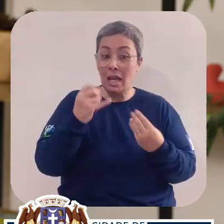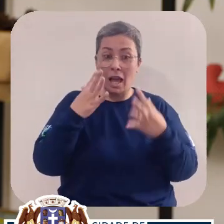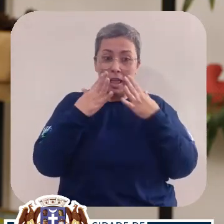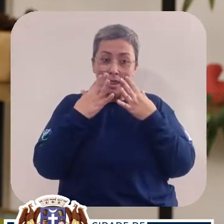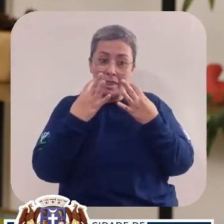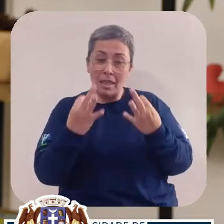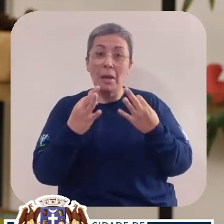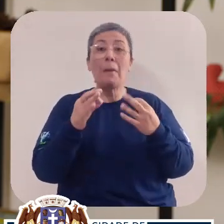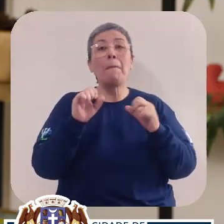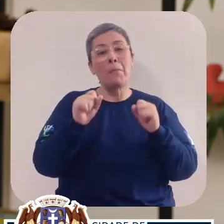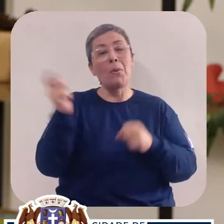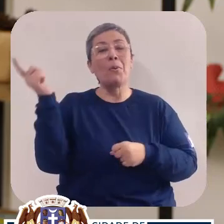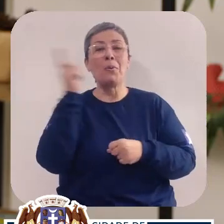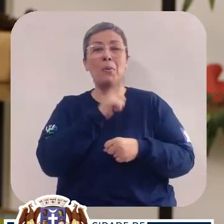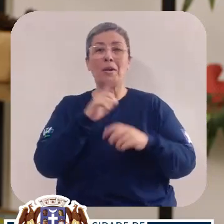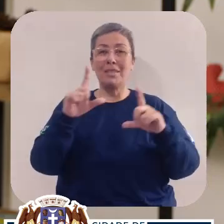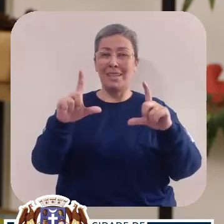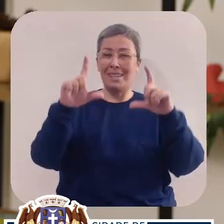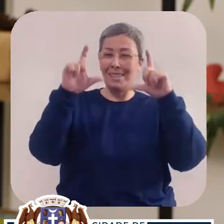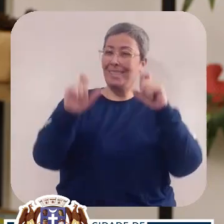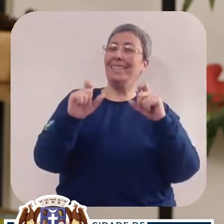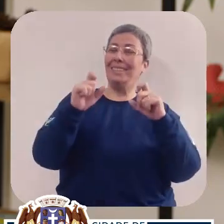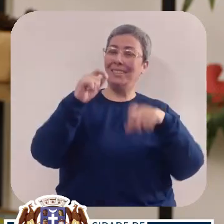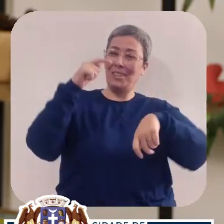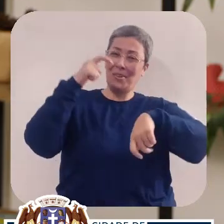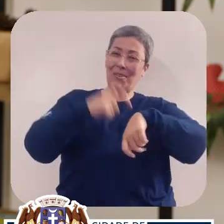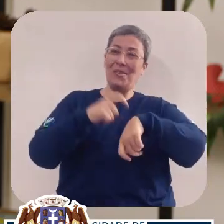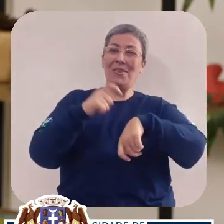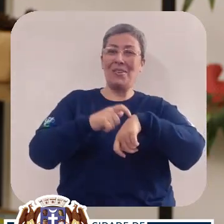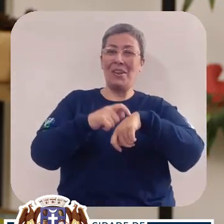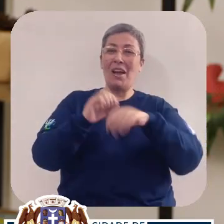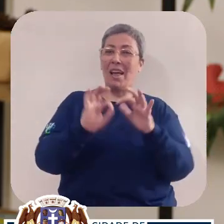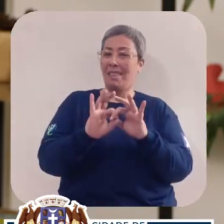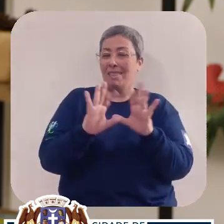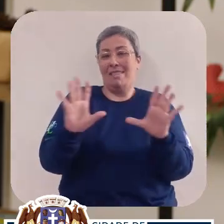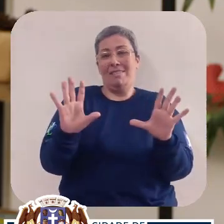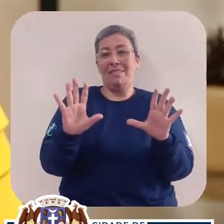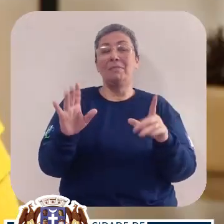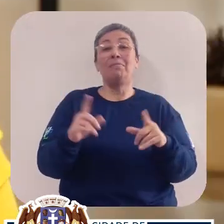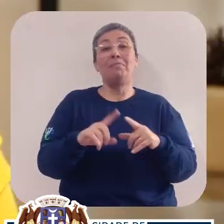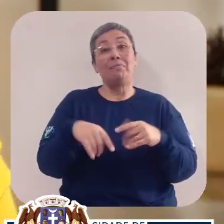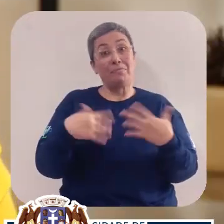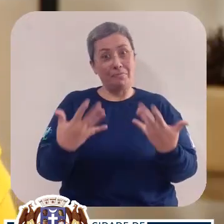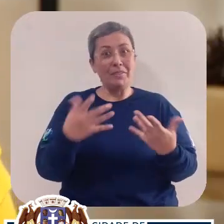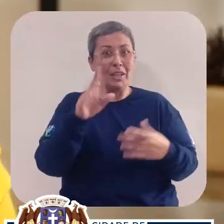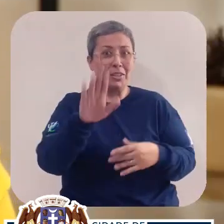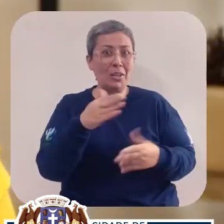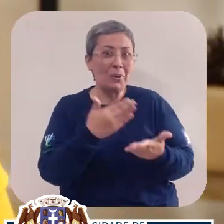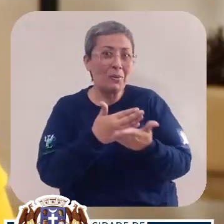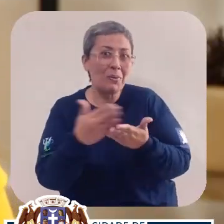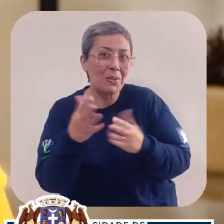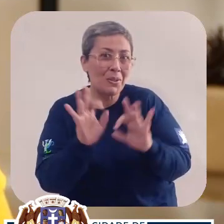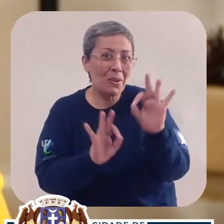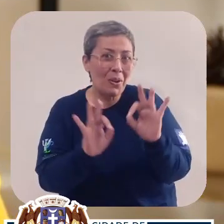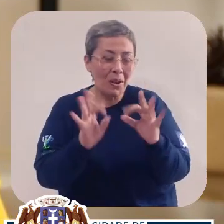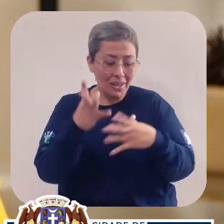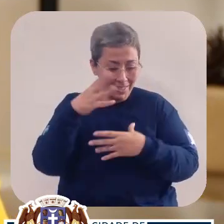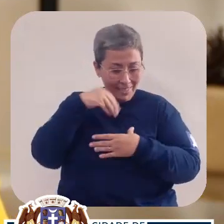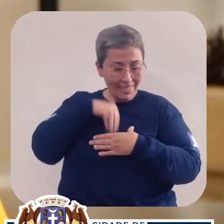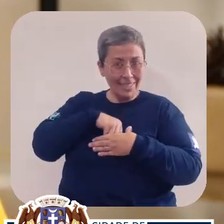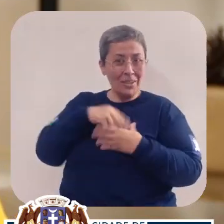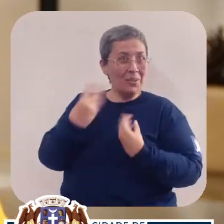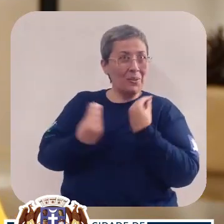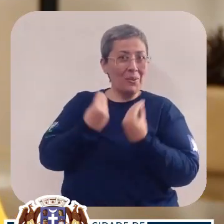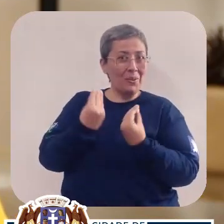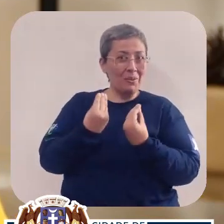se estivermos atentos, a gente consegue capturar essa situação espontânea. E aí, já começou a ajustar